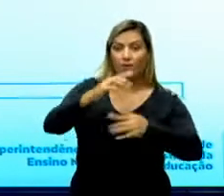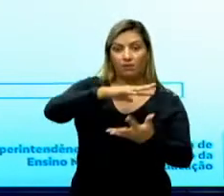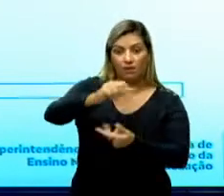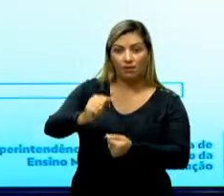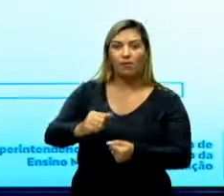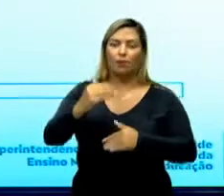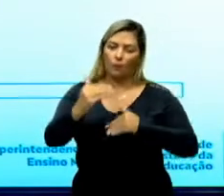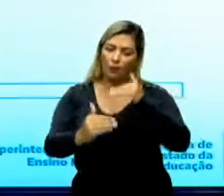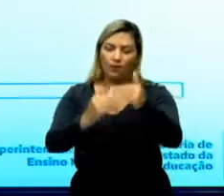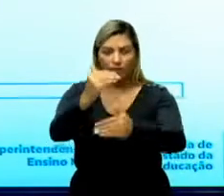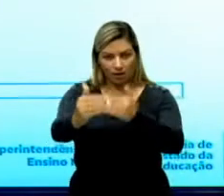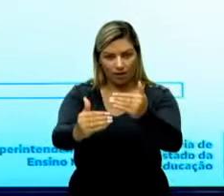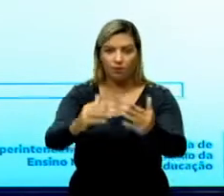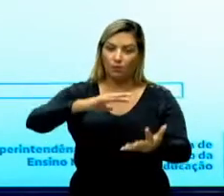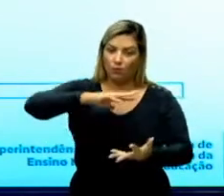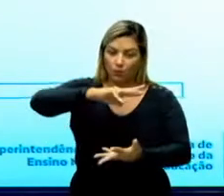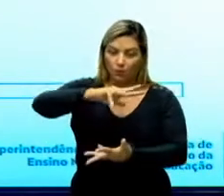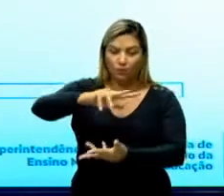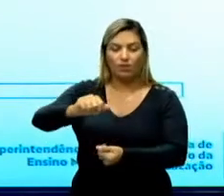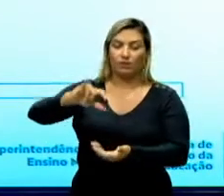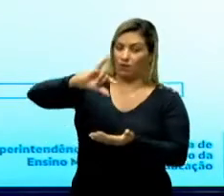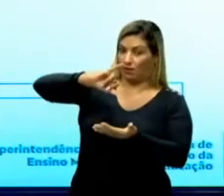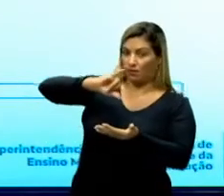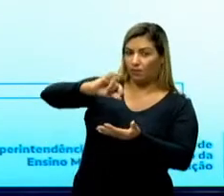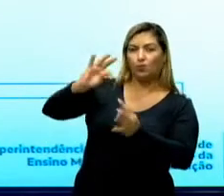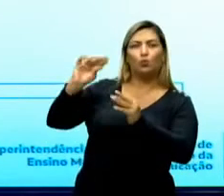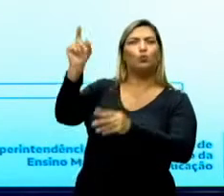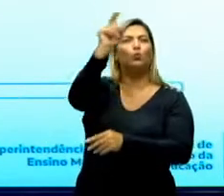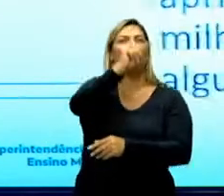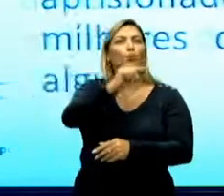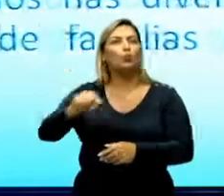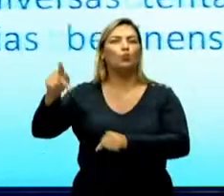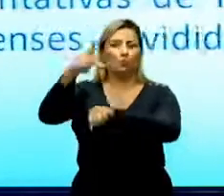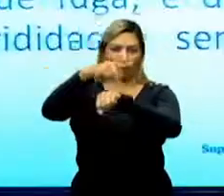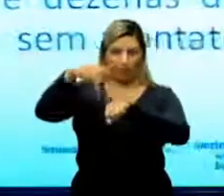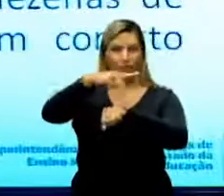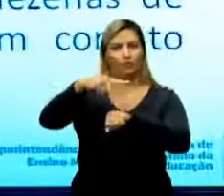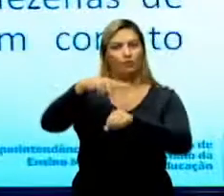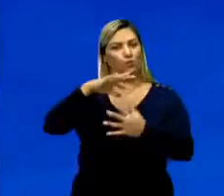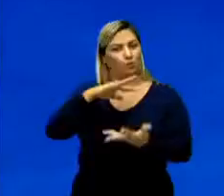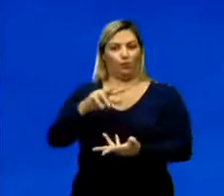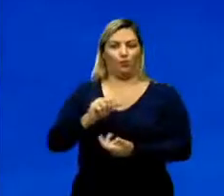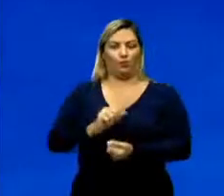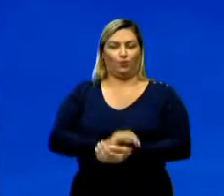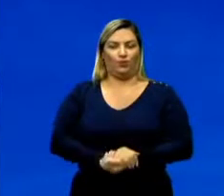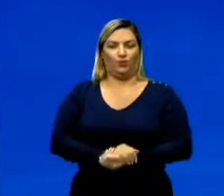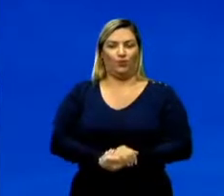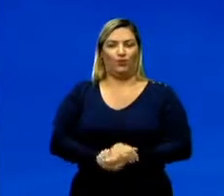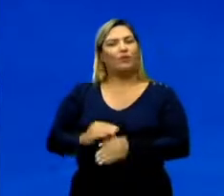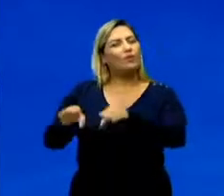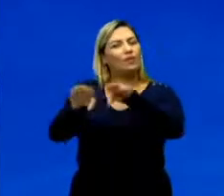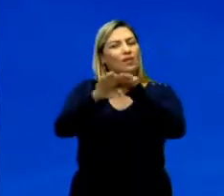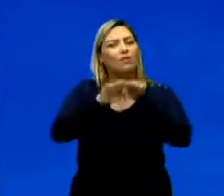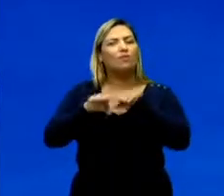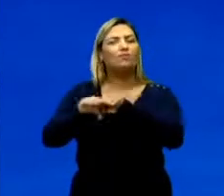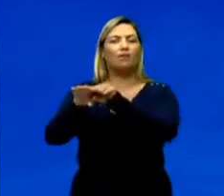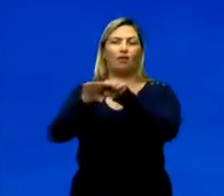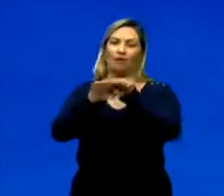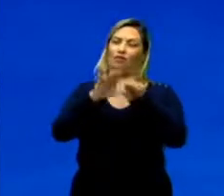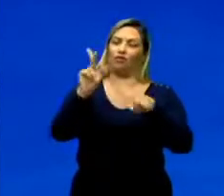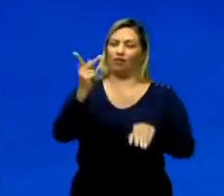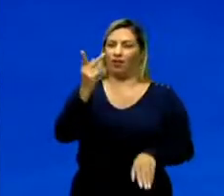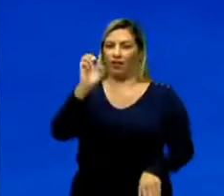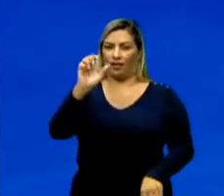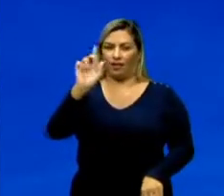mundialização do capitalismo em todos os países do globo. Então, esse processo hegemônico, no qual o